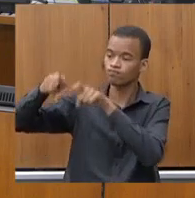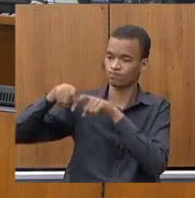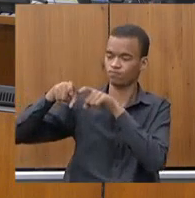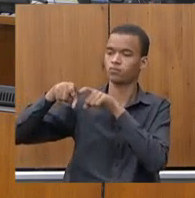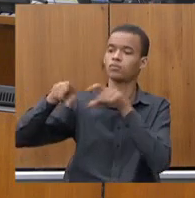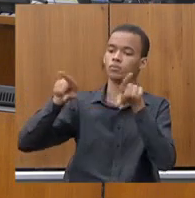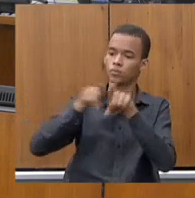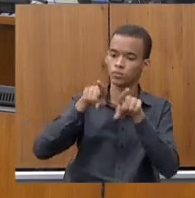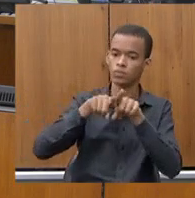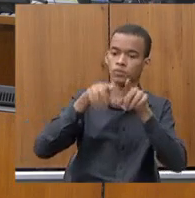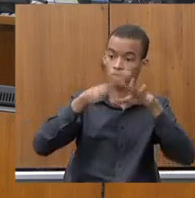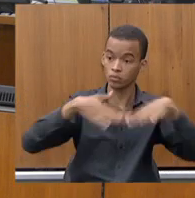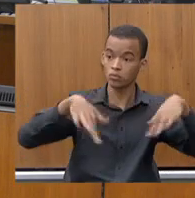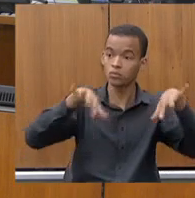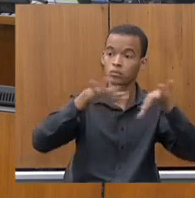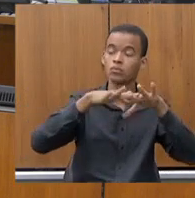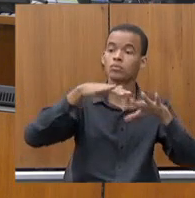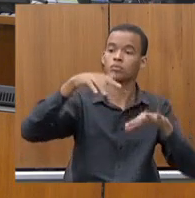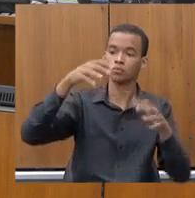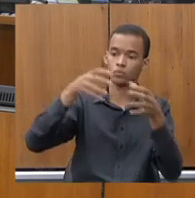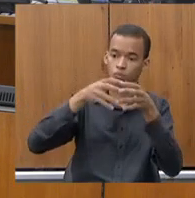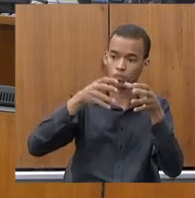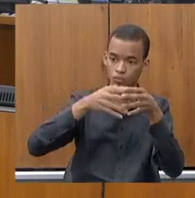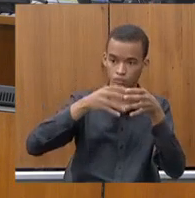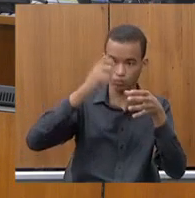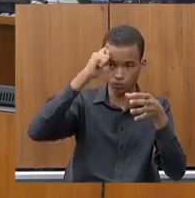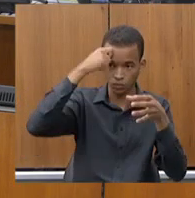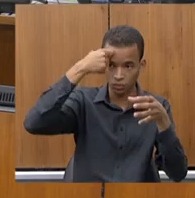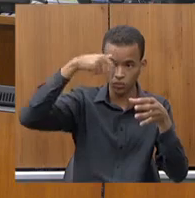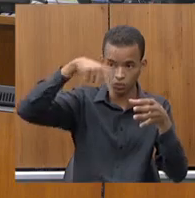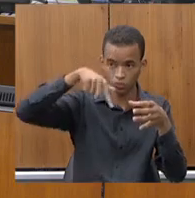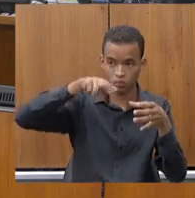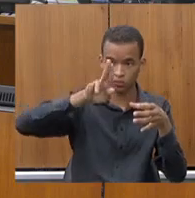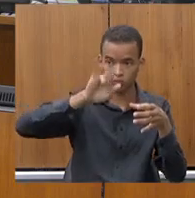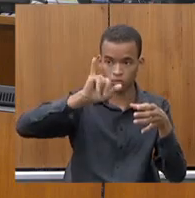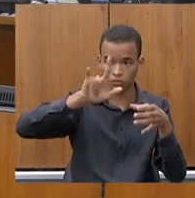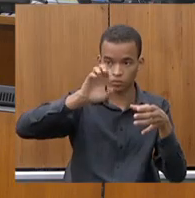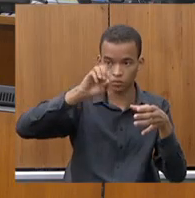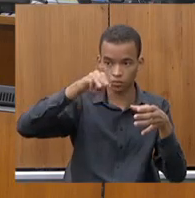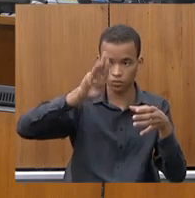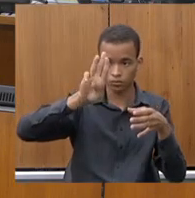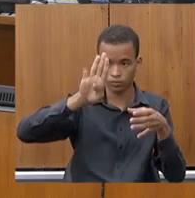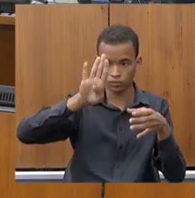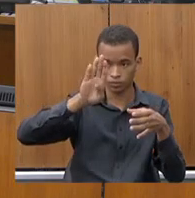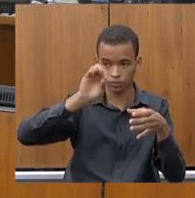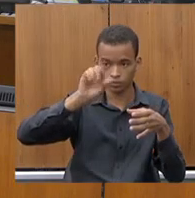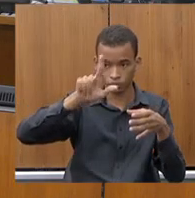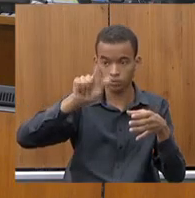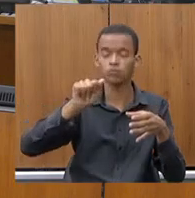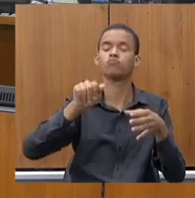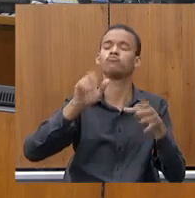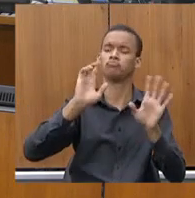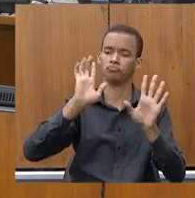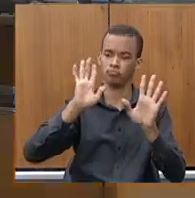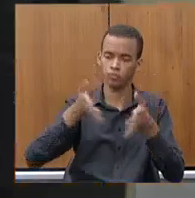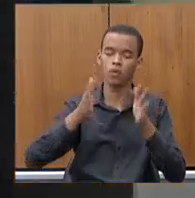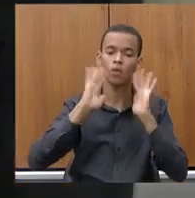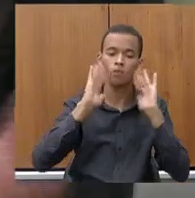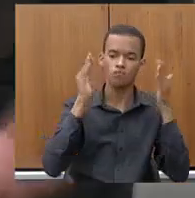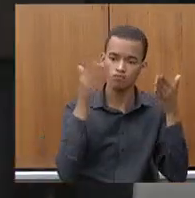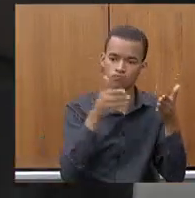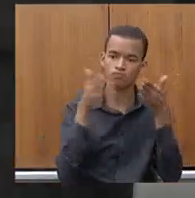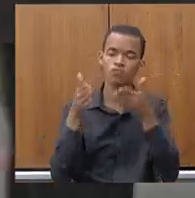estrutura para produzir, para serem autossustentáveis e, só com energia, isso é possível, já está no foco da SEMIC já,